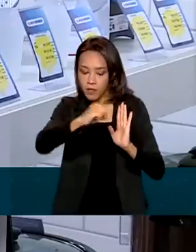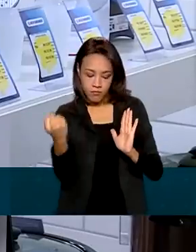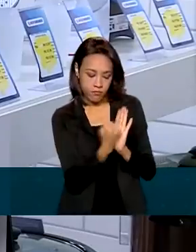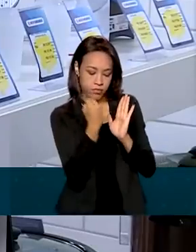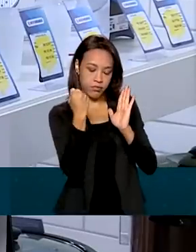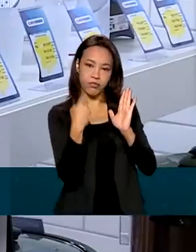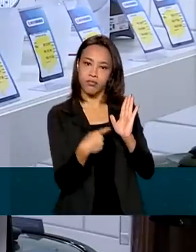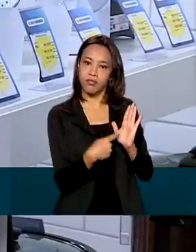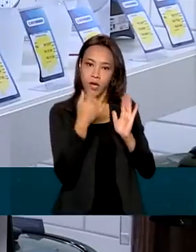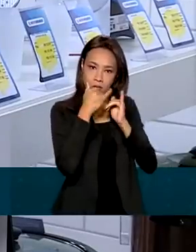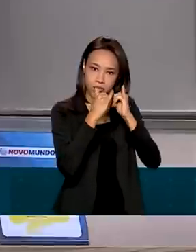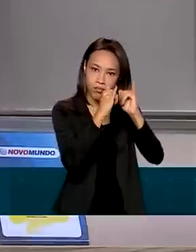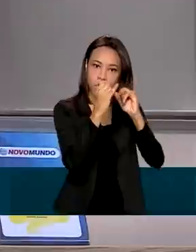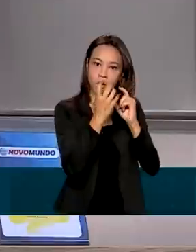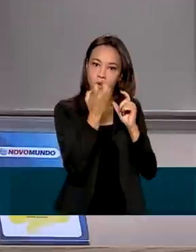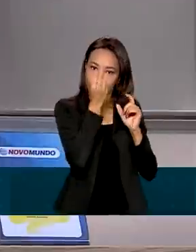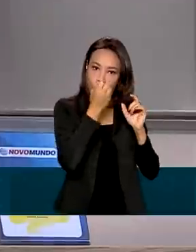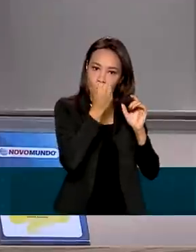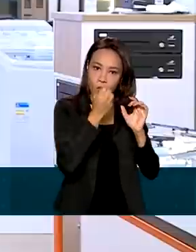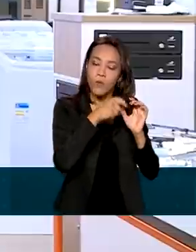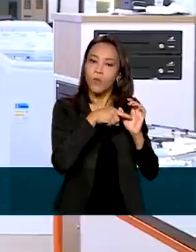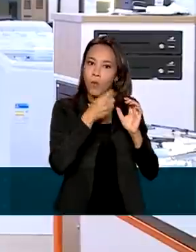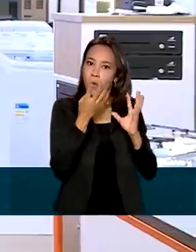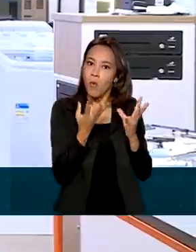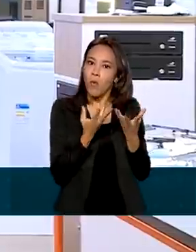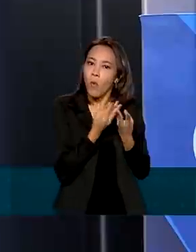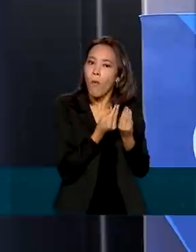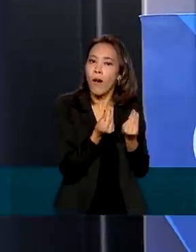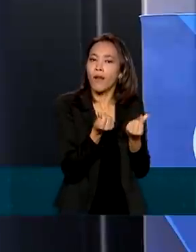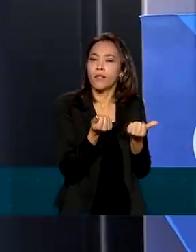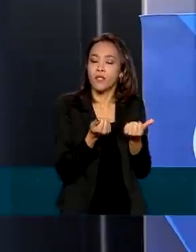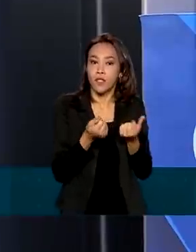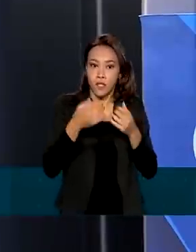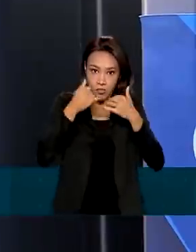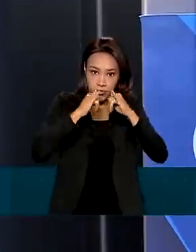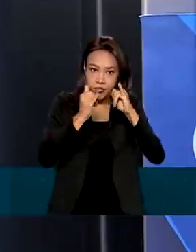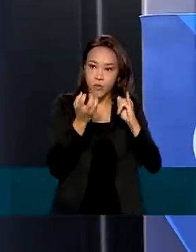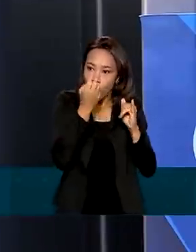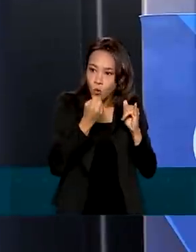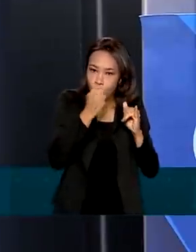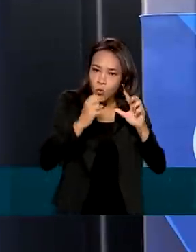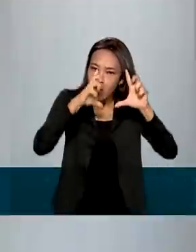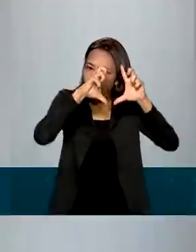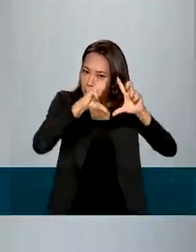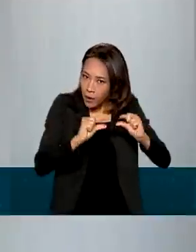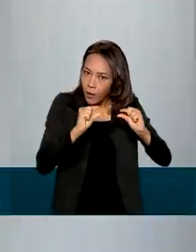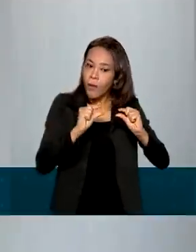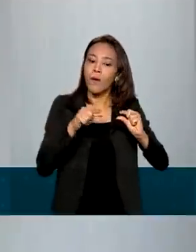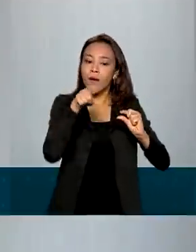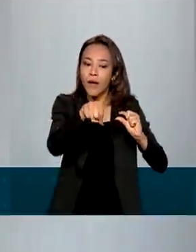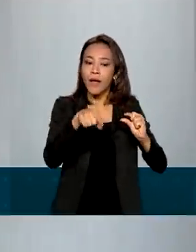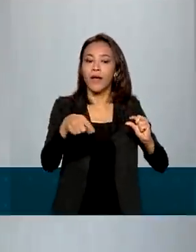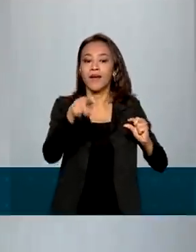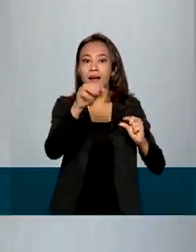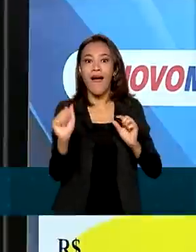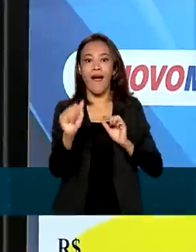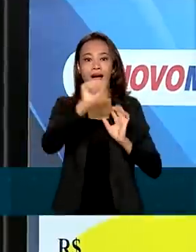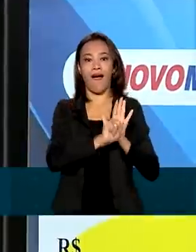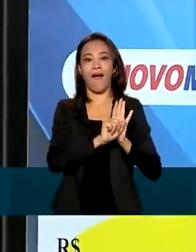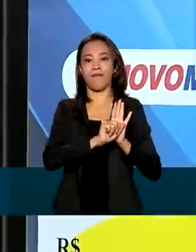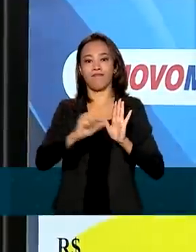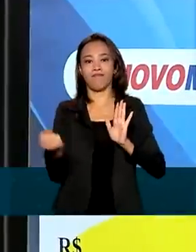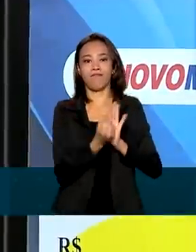classifica produtos de acordo com o desempenho. Os que consomem menos energia elétrica, por exemplo, ganham selo A.